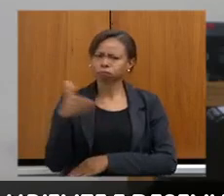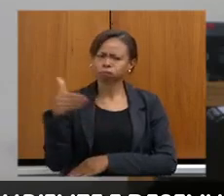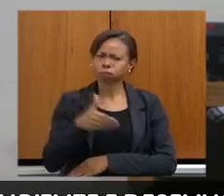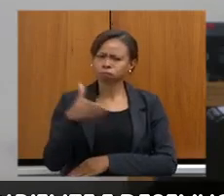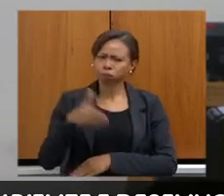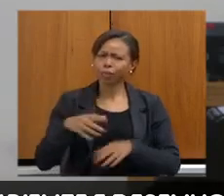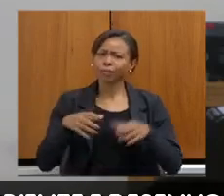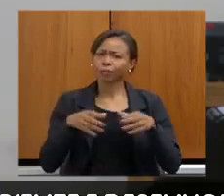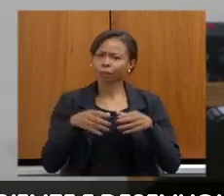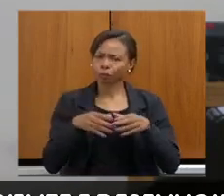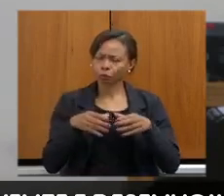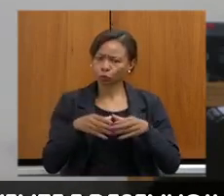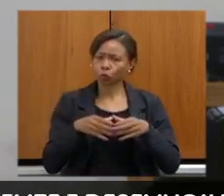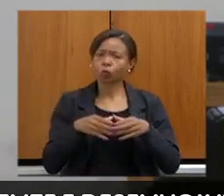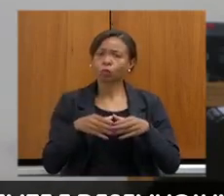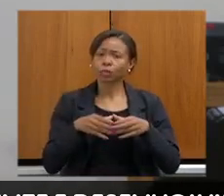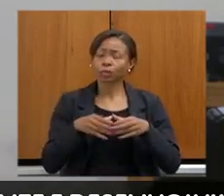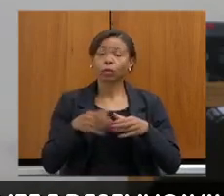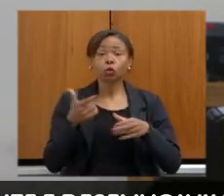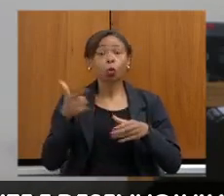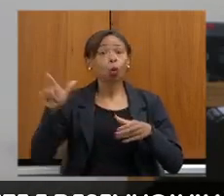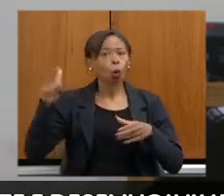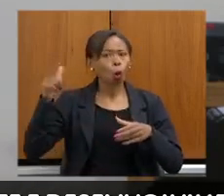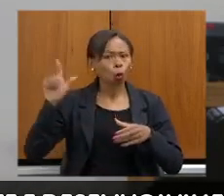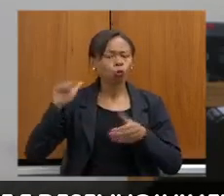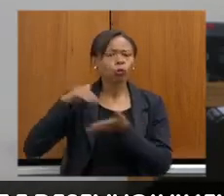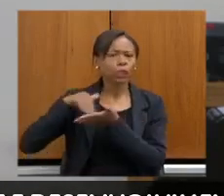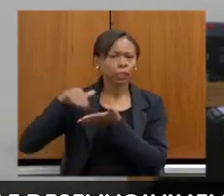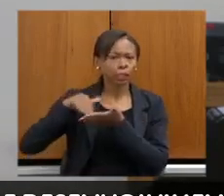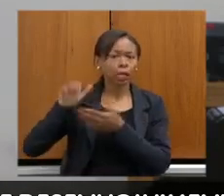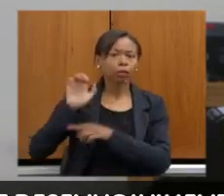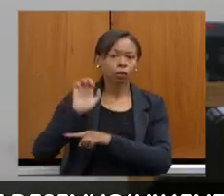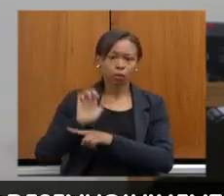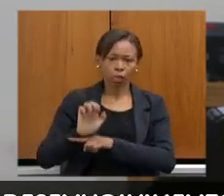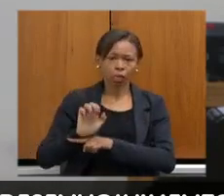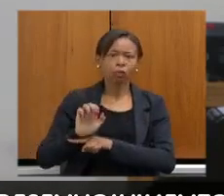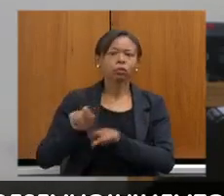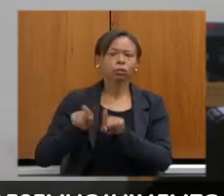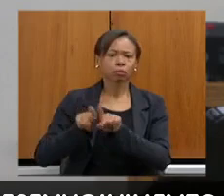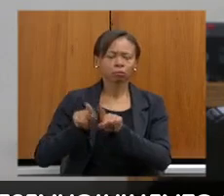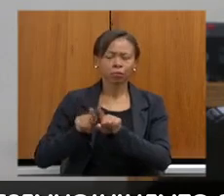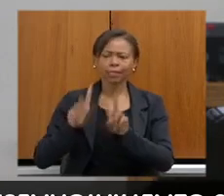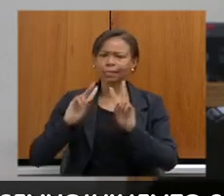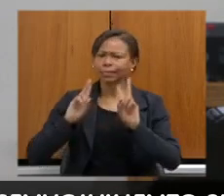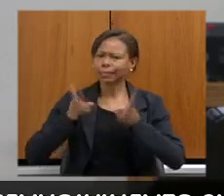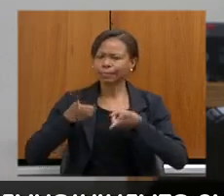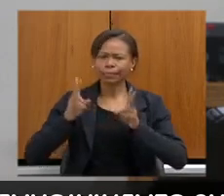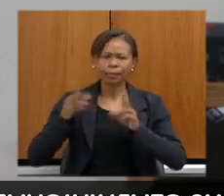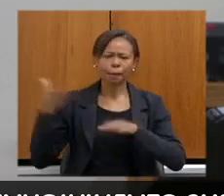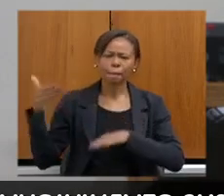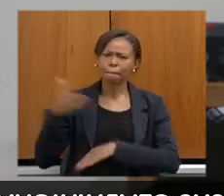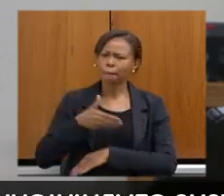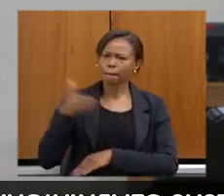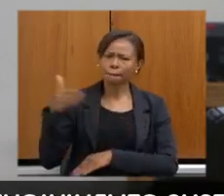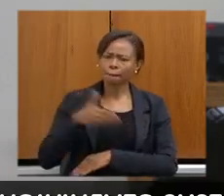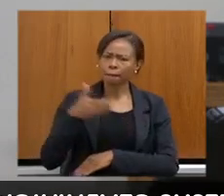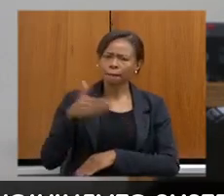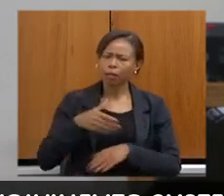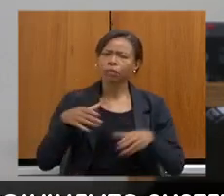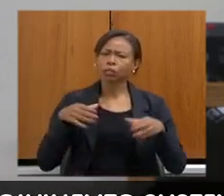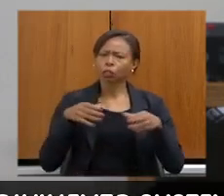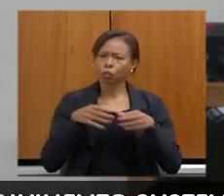Não é diferente dos outros secretários de Estado, sempre presentes nas comissões